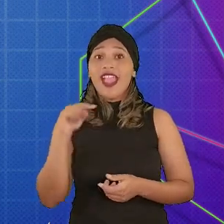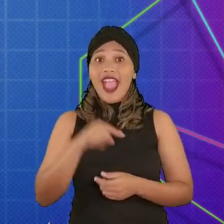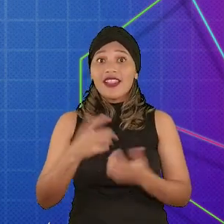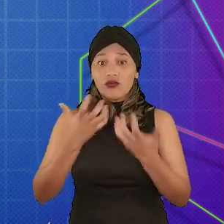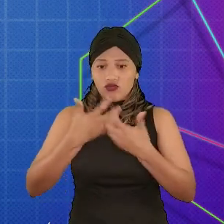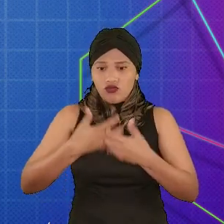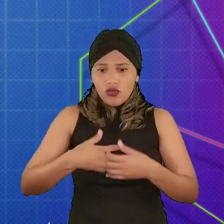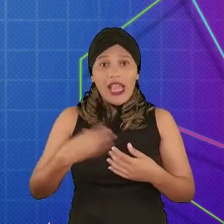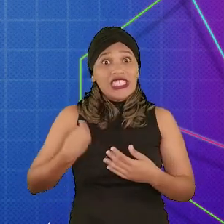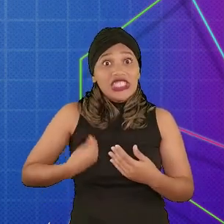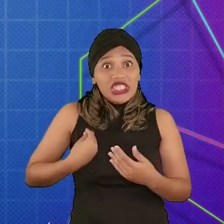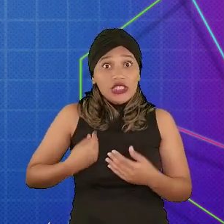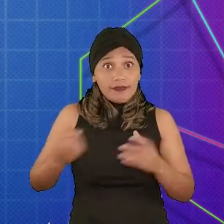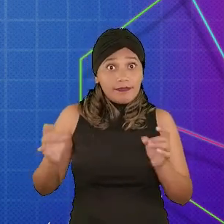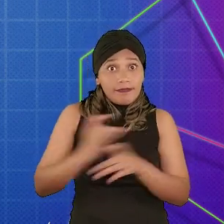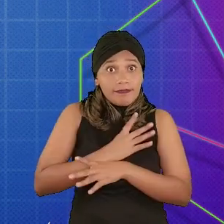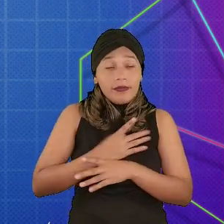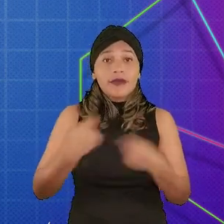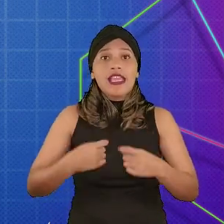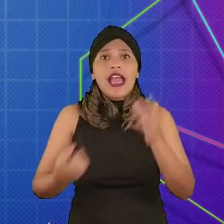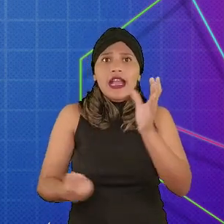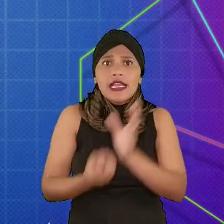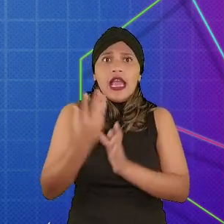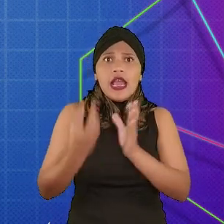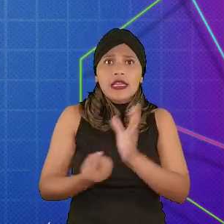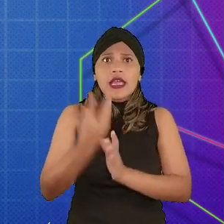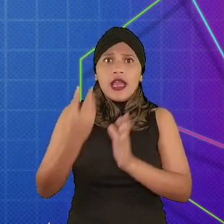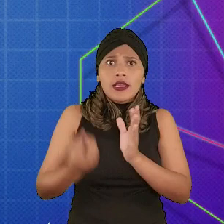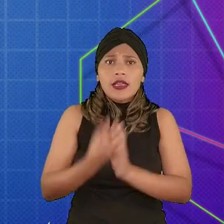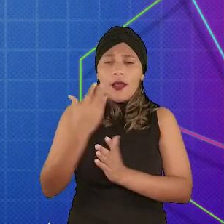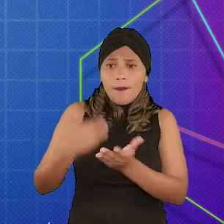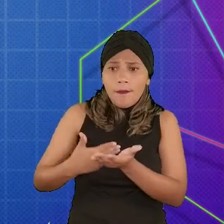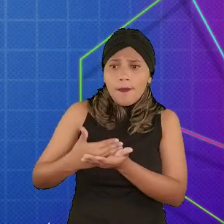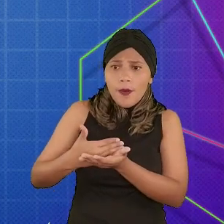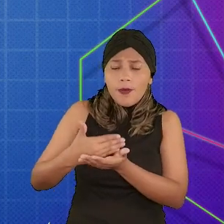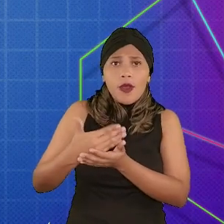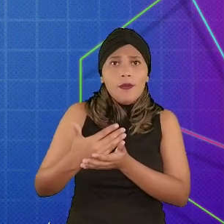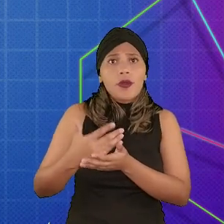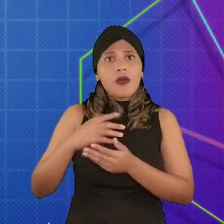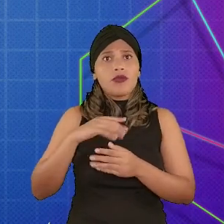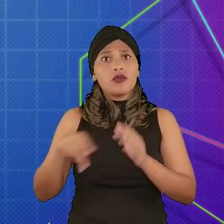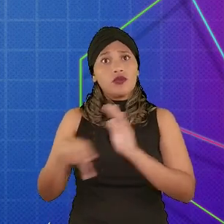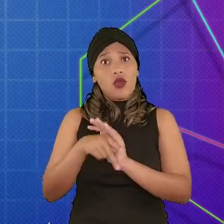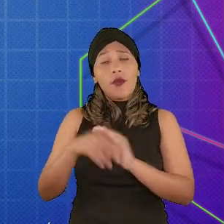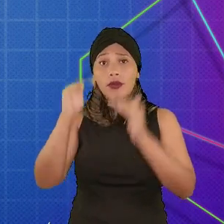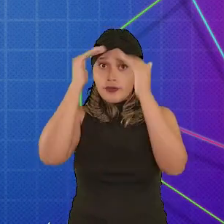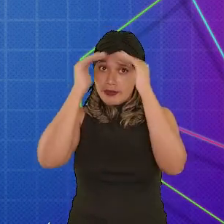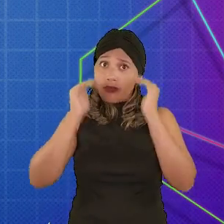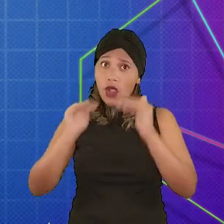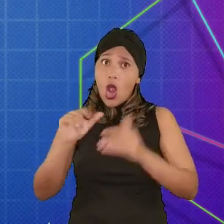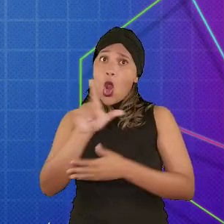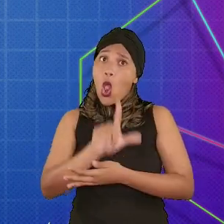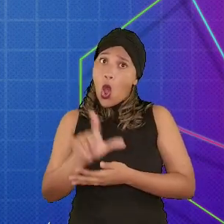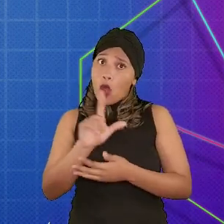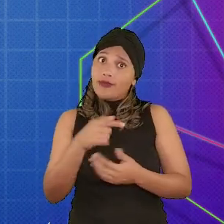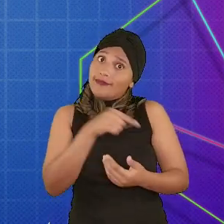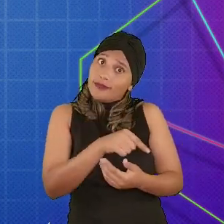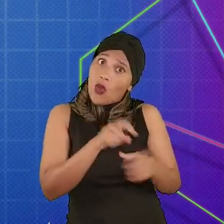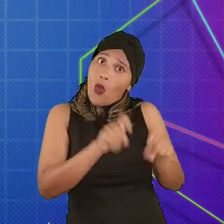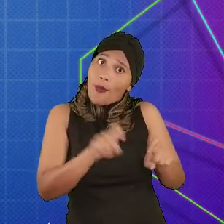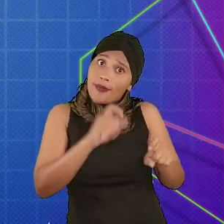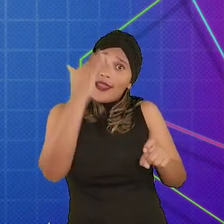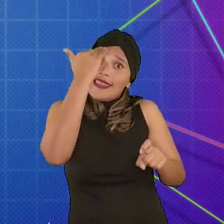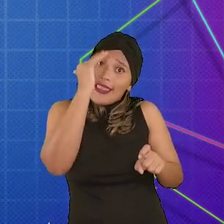que é o gato. Para essa funcionalidade existir, nós temos que criar uma sequência de introduções que obedeçam uma sequência lógica que o nosso